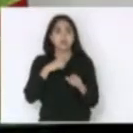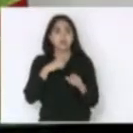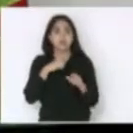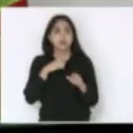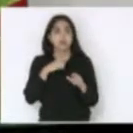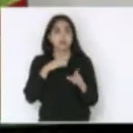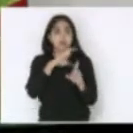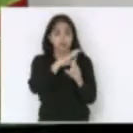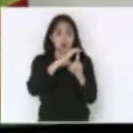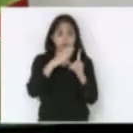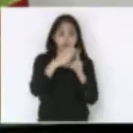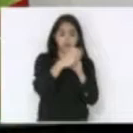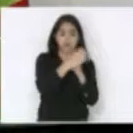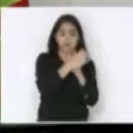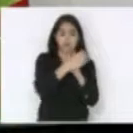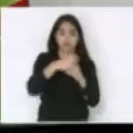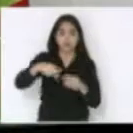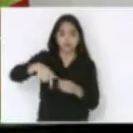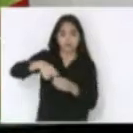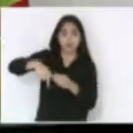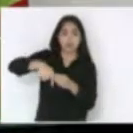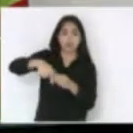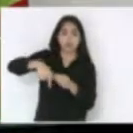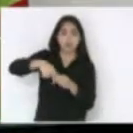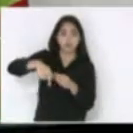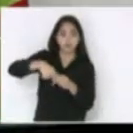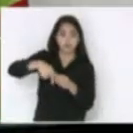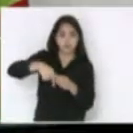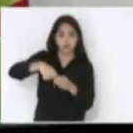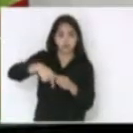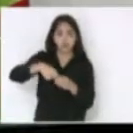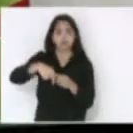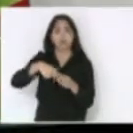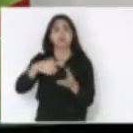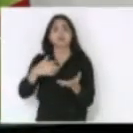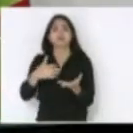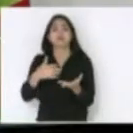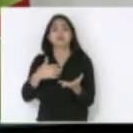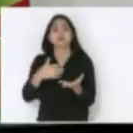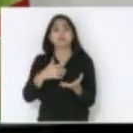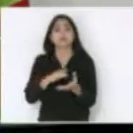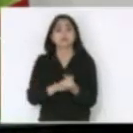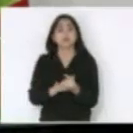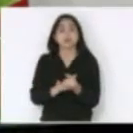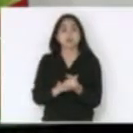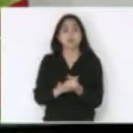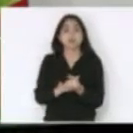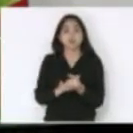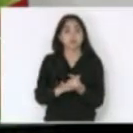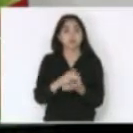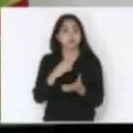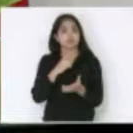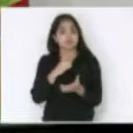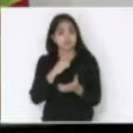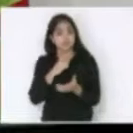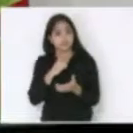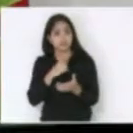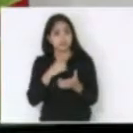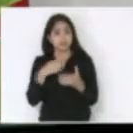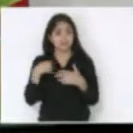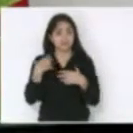quilombola criando lá uma grande desconfiança uma grande